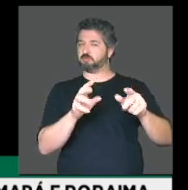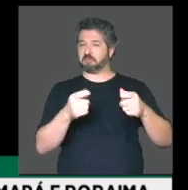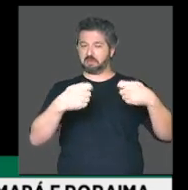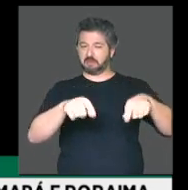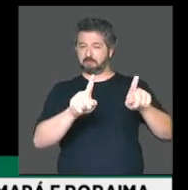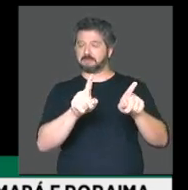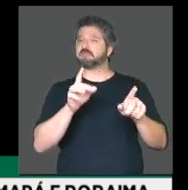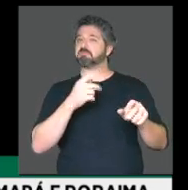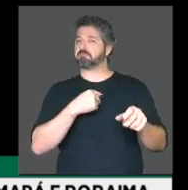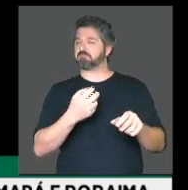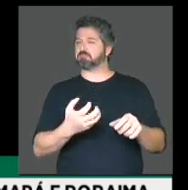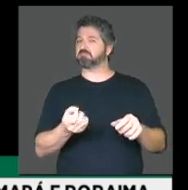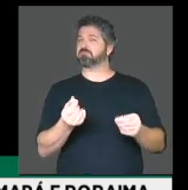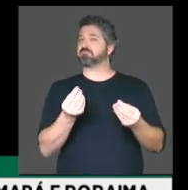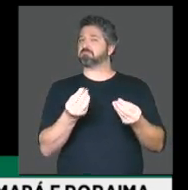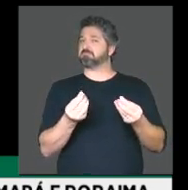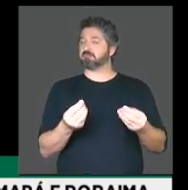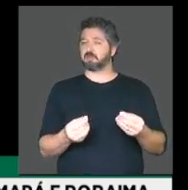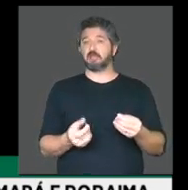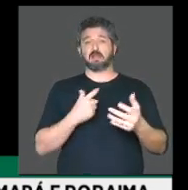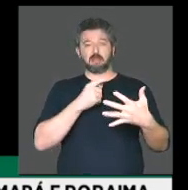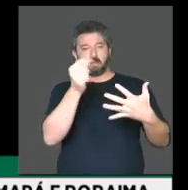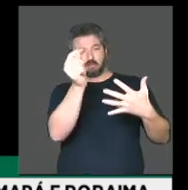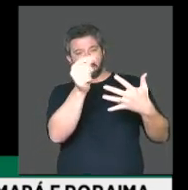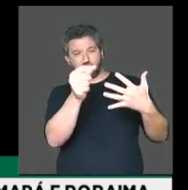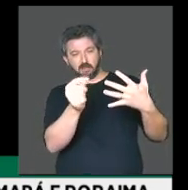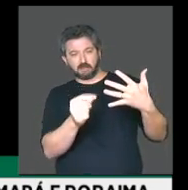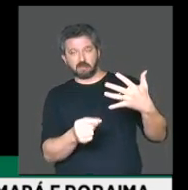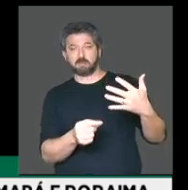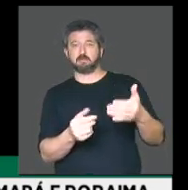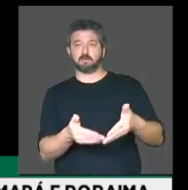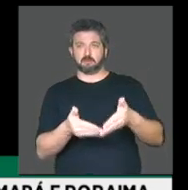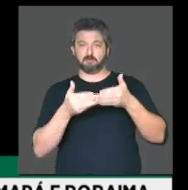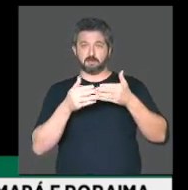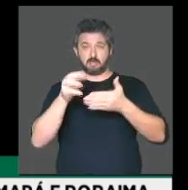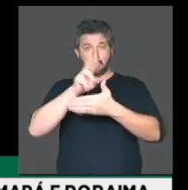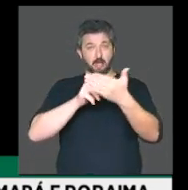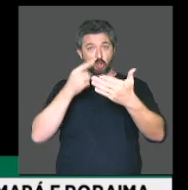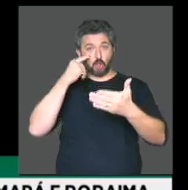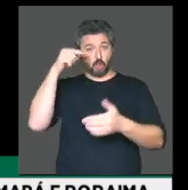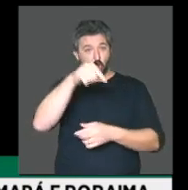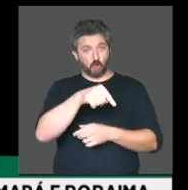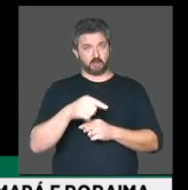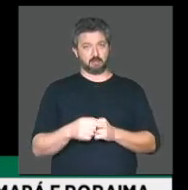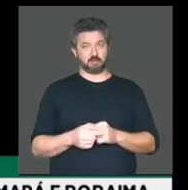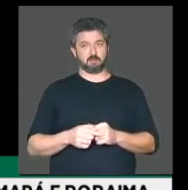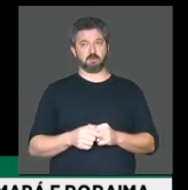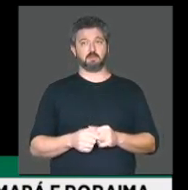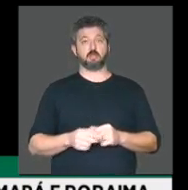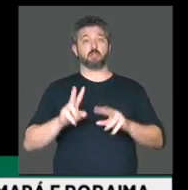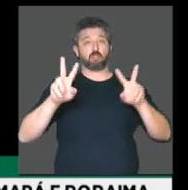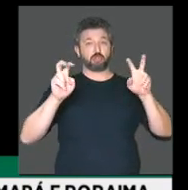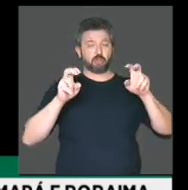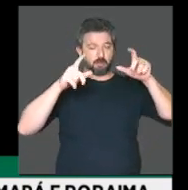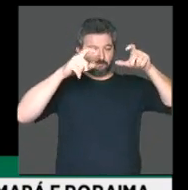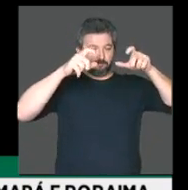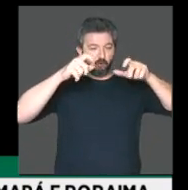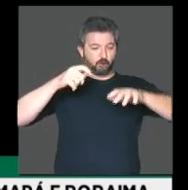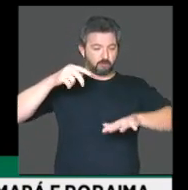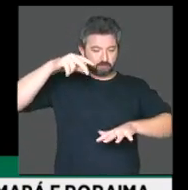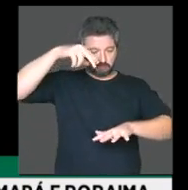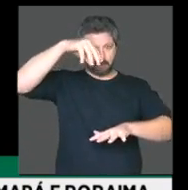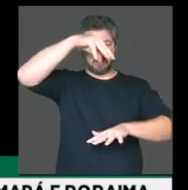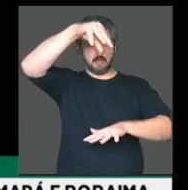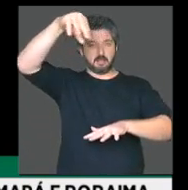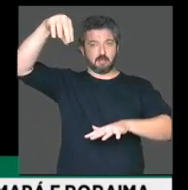Então, são pontos muito específicos, mas queria dar destaque e pedir a atenção do relator no que diz respeito à questão do georreferenciamento. Por que